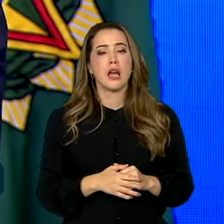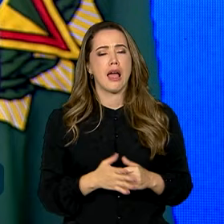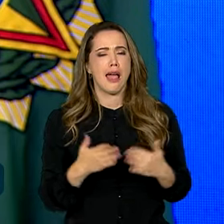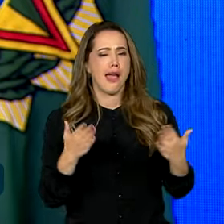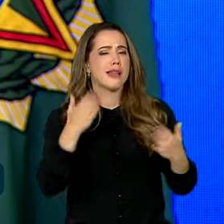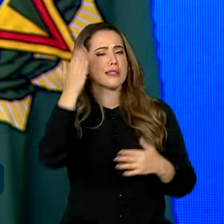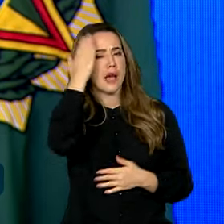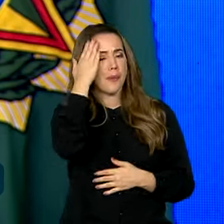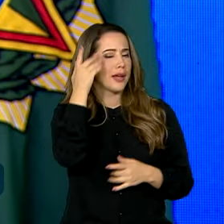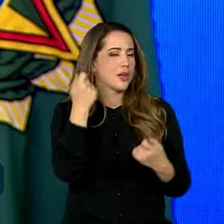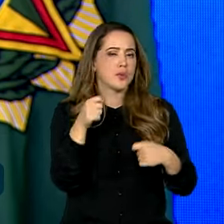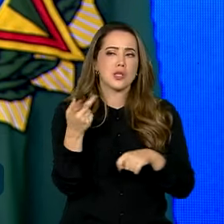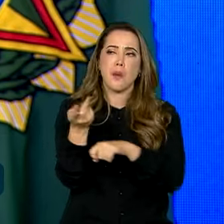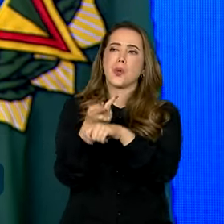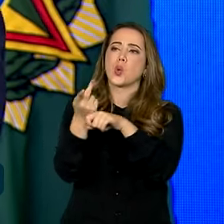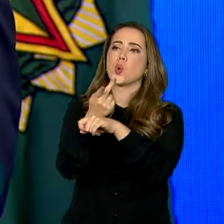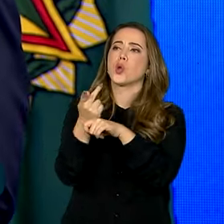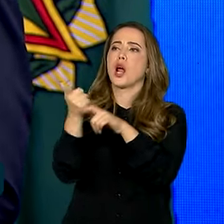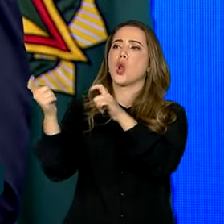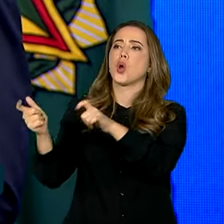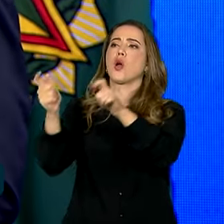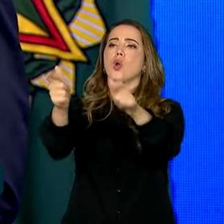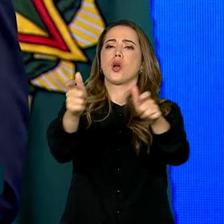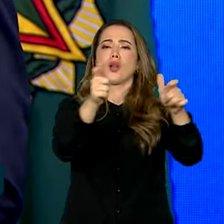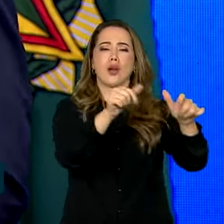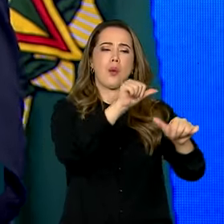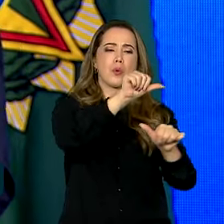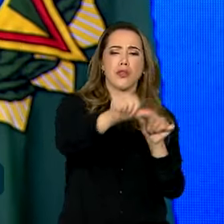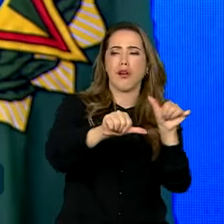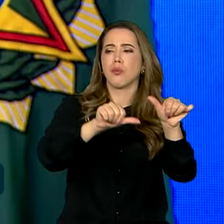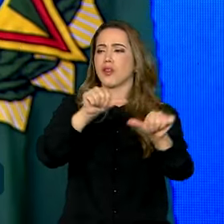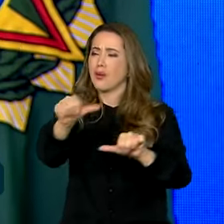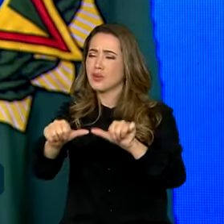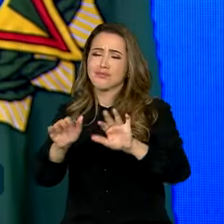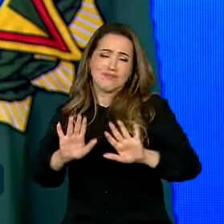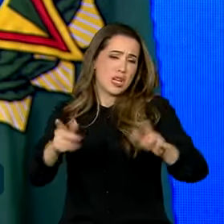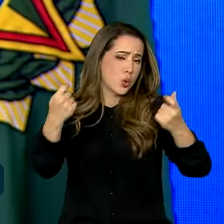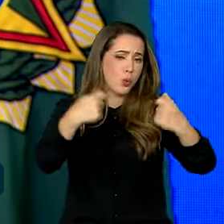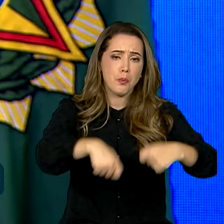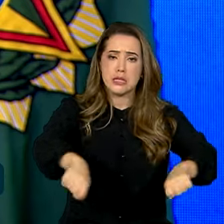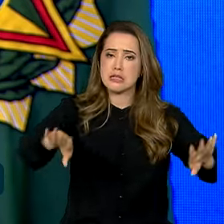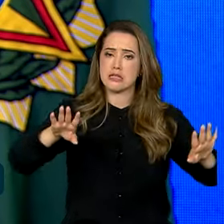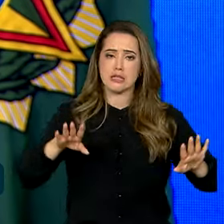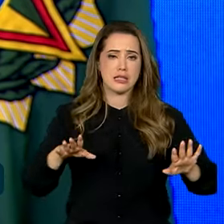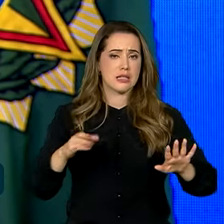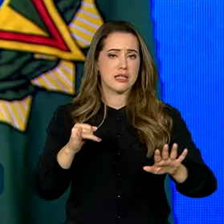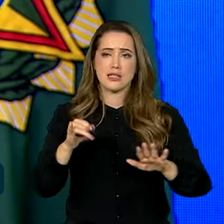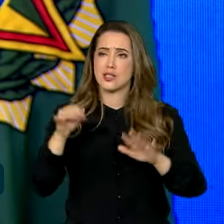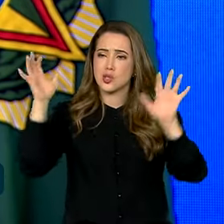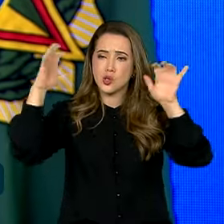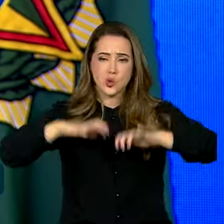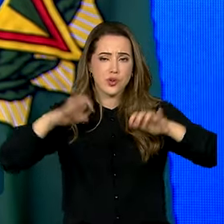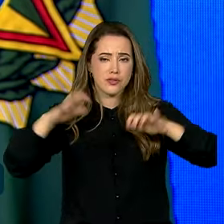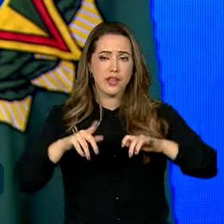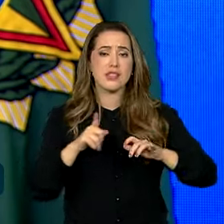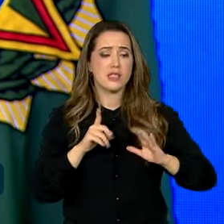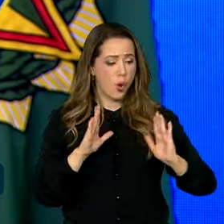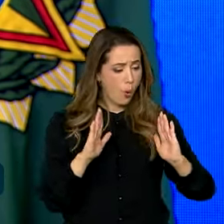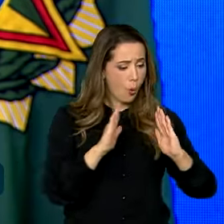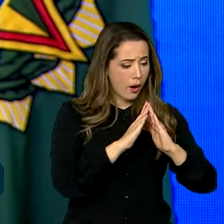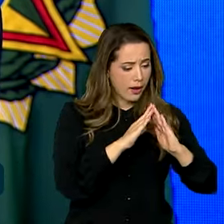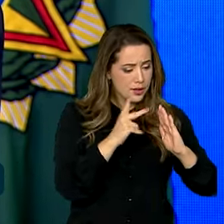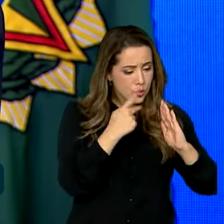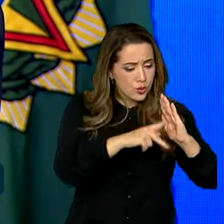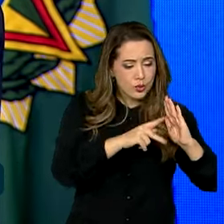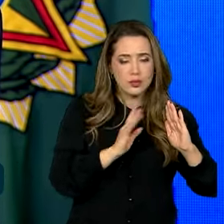você não tem que procurar um galho a cada primavera. É que você não tem que correr a cada chuva. É que você tem um lugarzinho